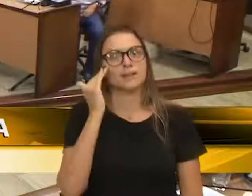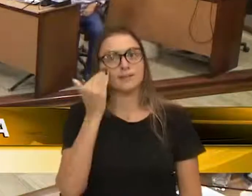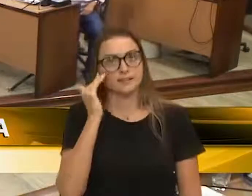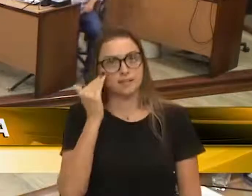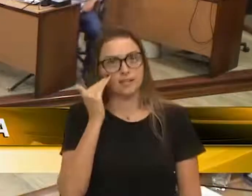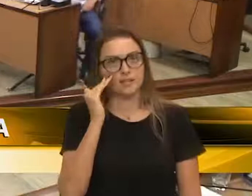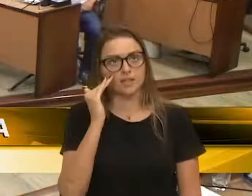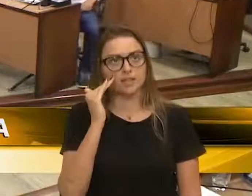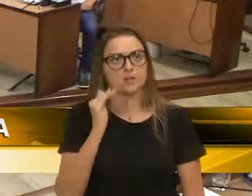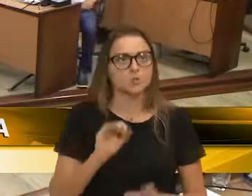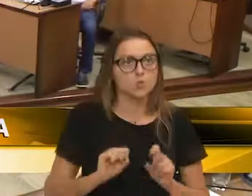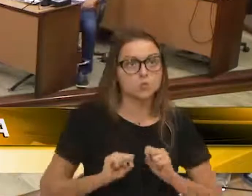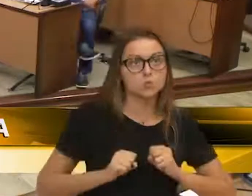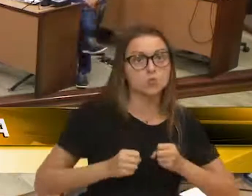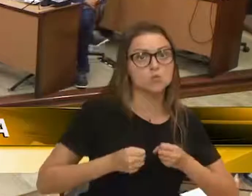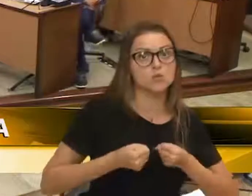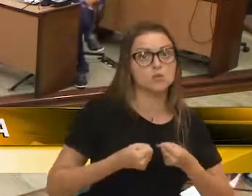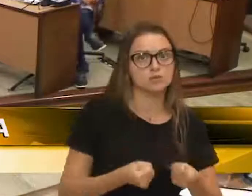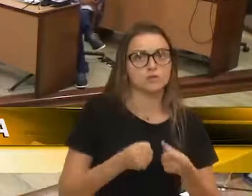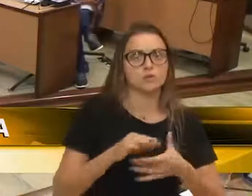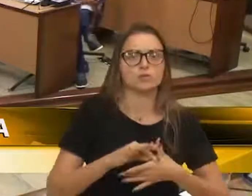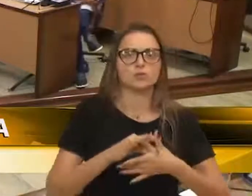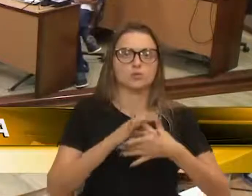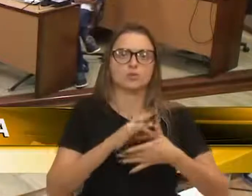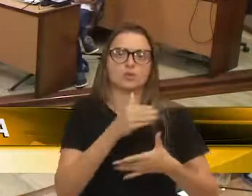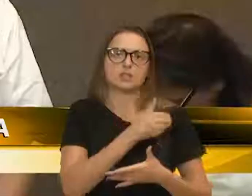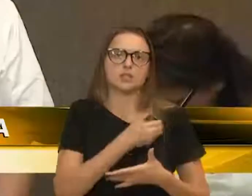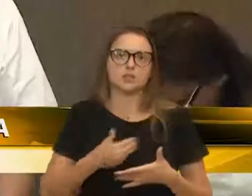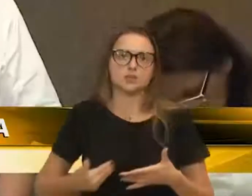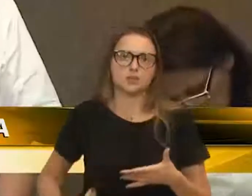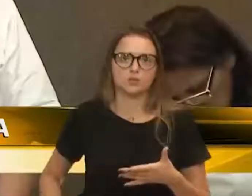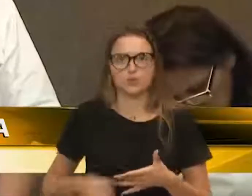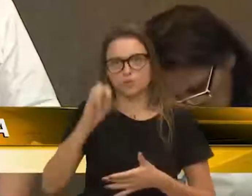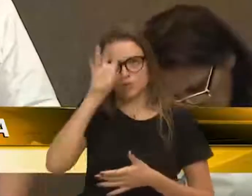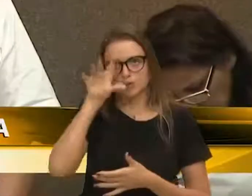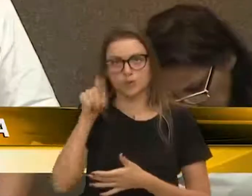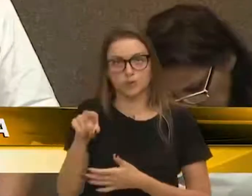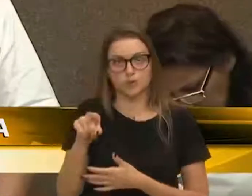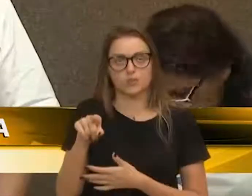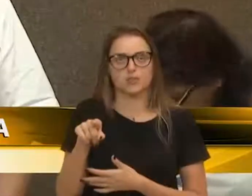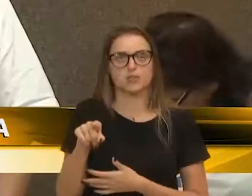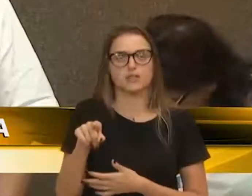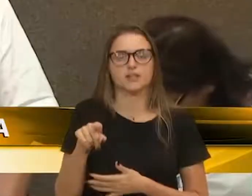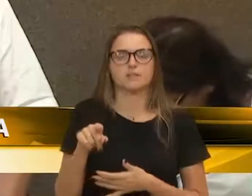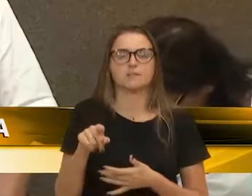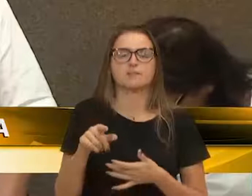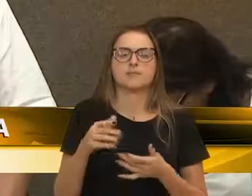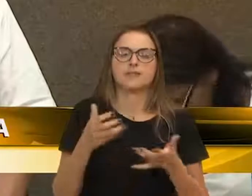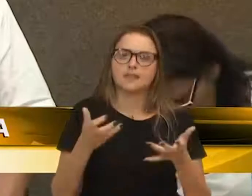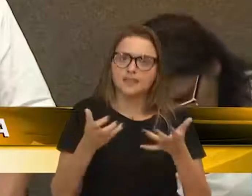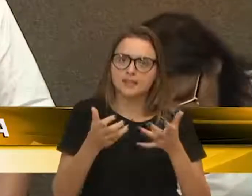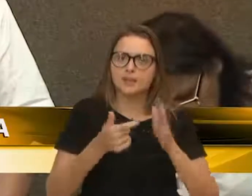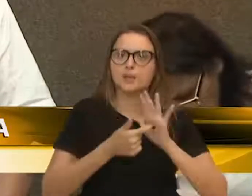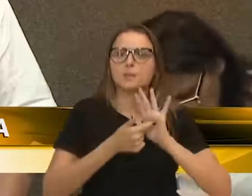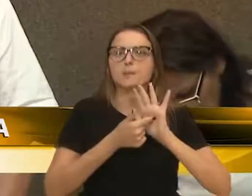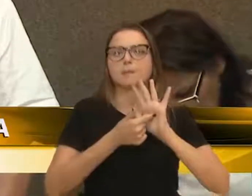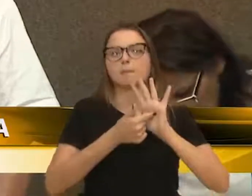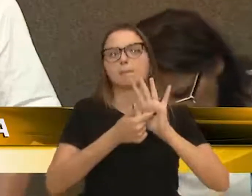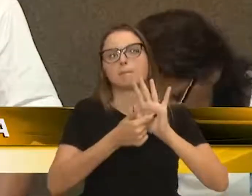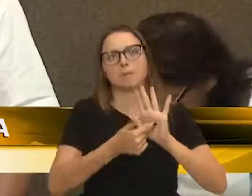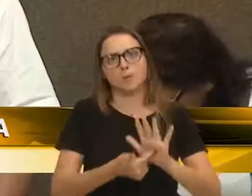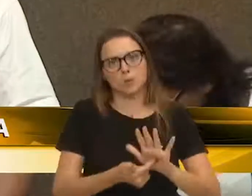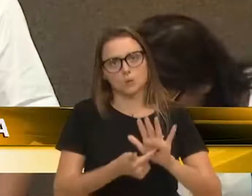o esforço do líder do governo de vender aqui para casa, ou vender